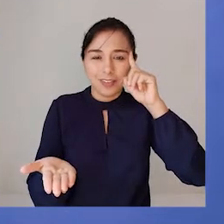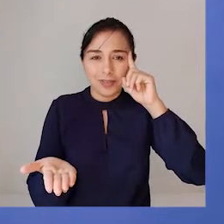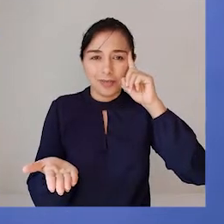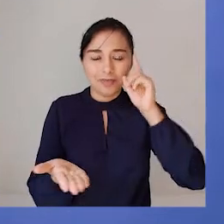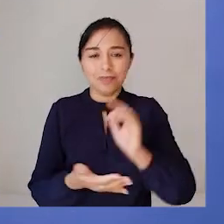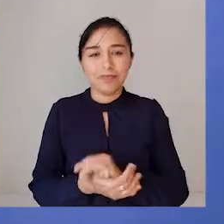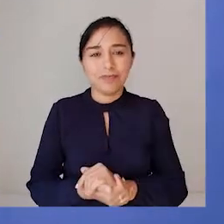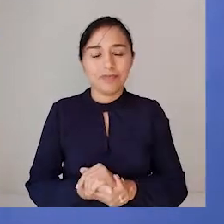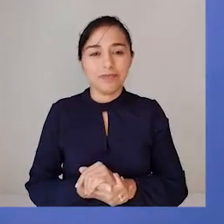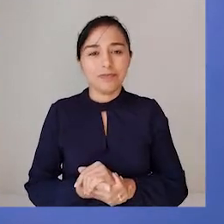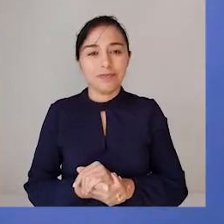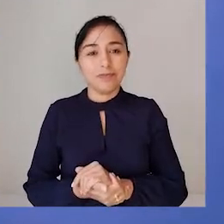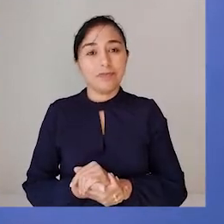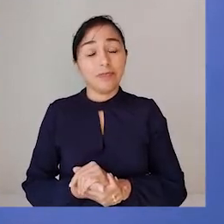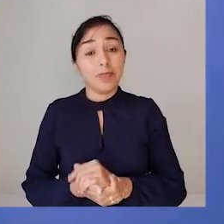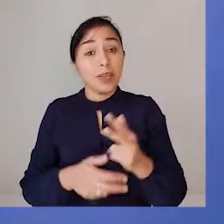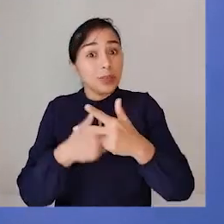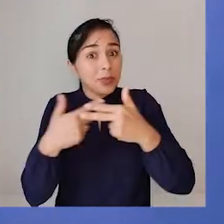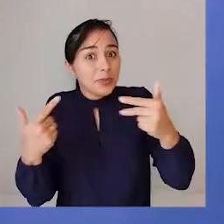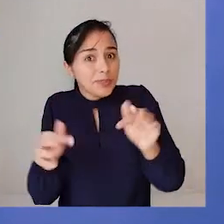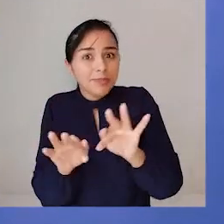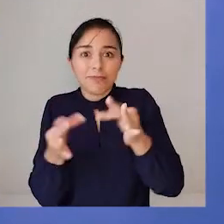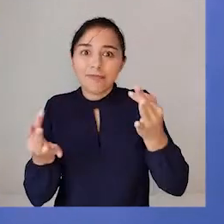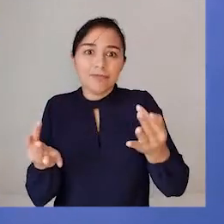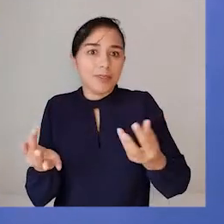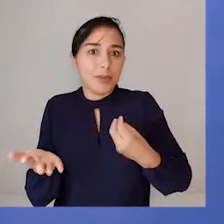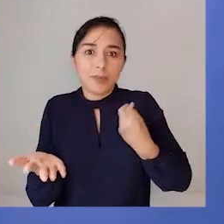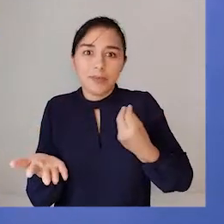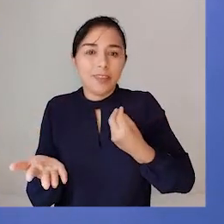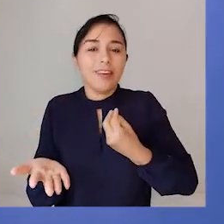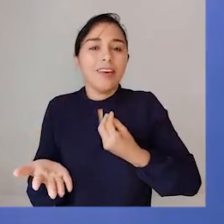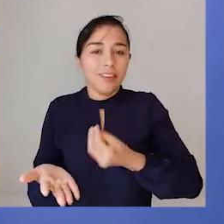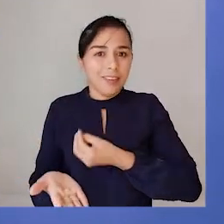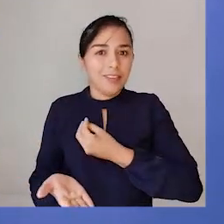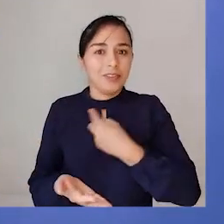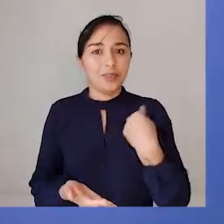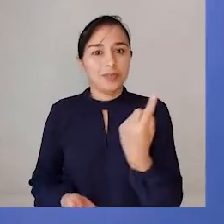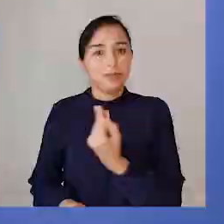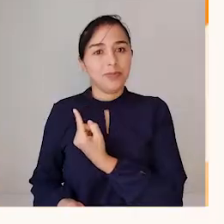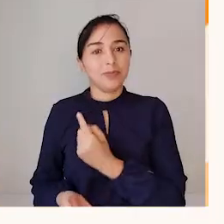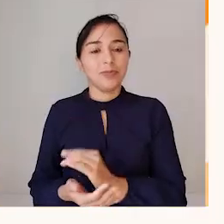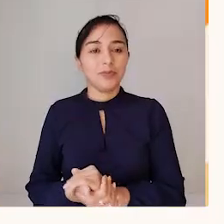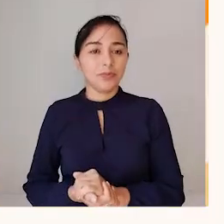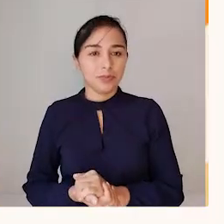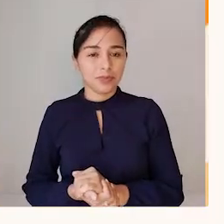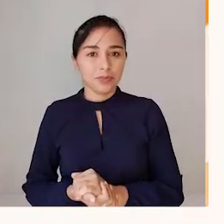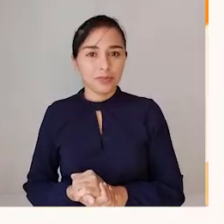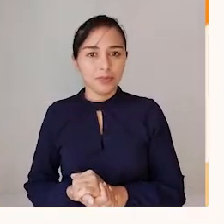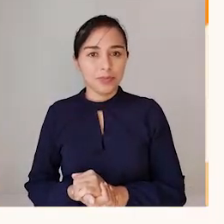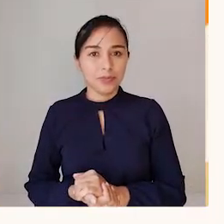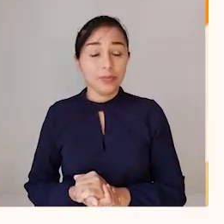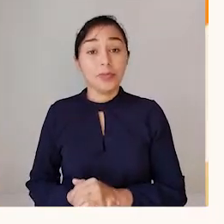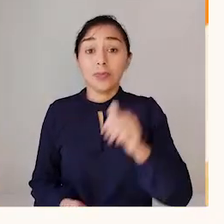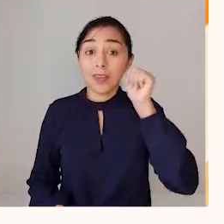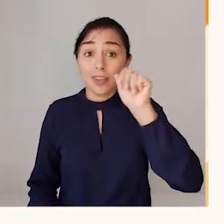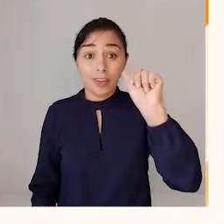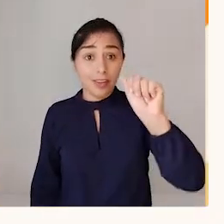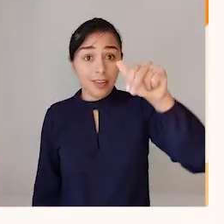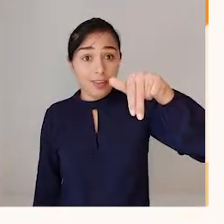adição ela está presente nas ações mais simples do nosso cotidiano. Nós temos aqui um exemplo.